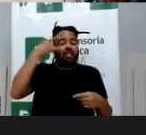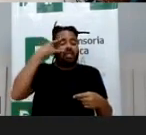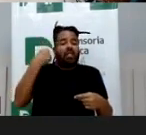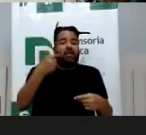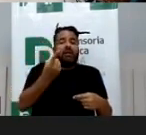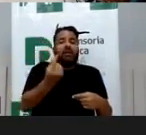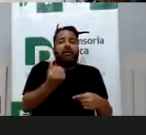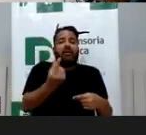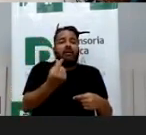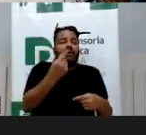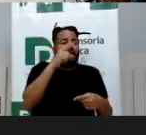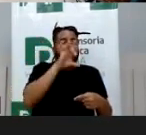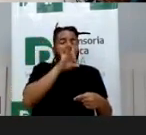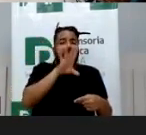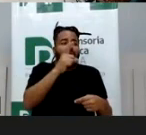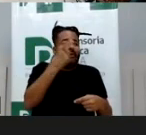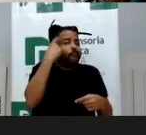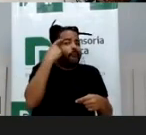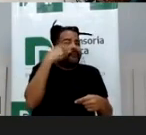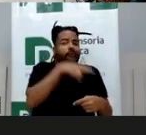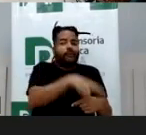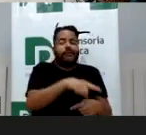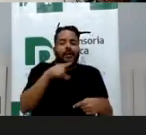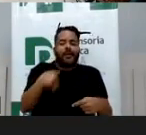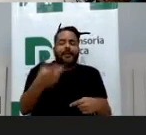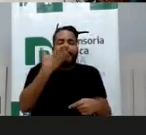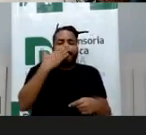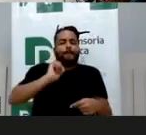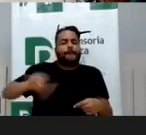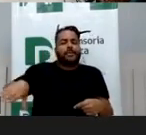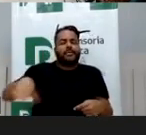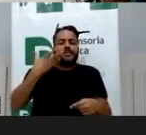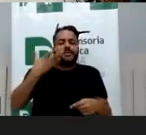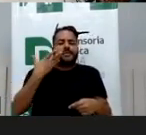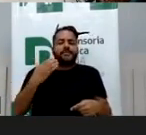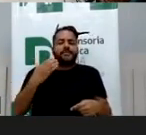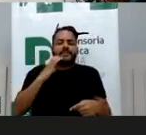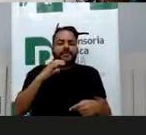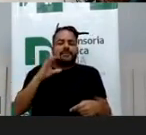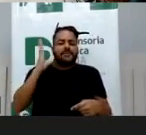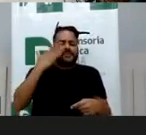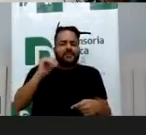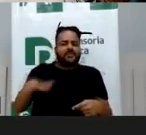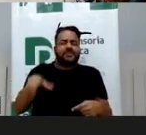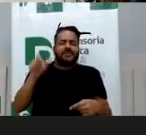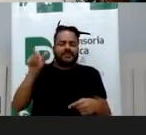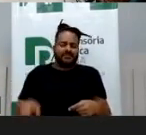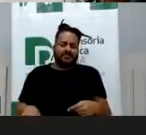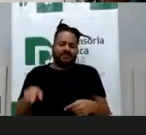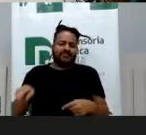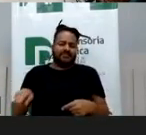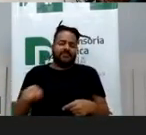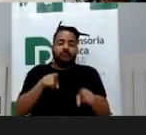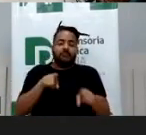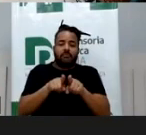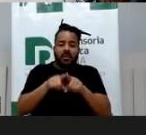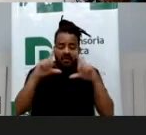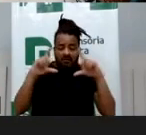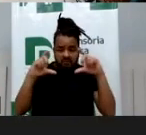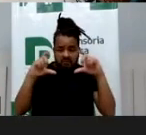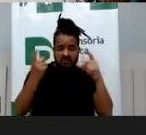filha, uma objetificação da criança, da pior forma possível. Além disso, a gente tem que lembrar que, e as imagens abaixo